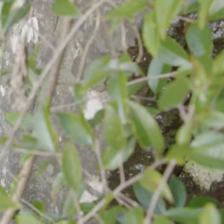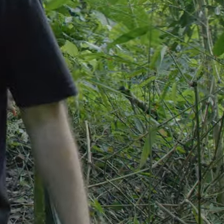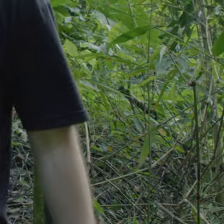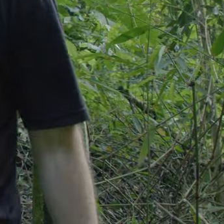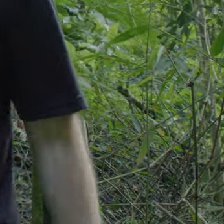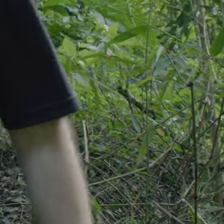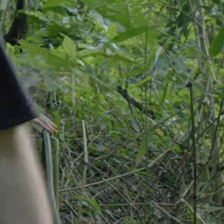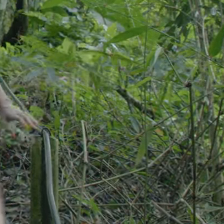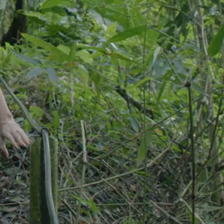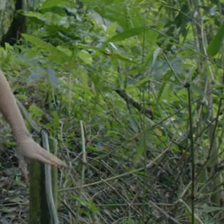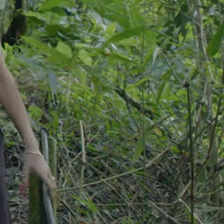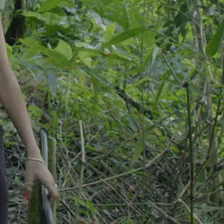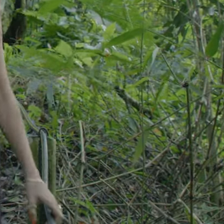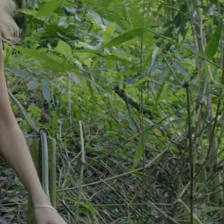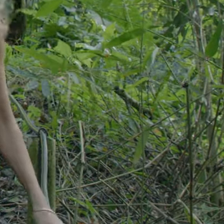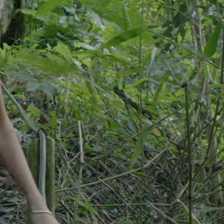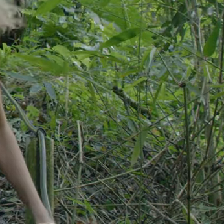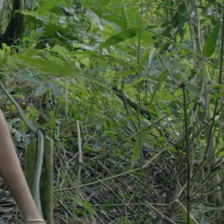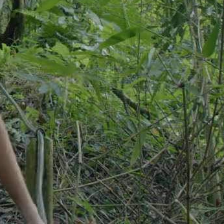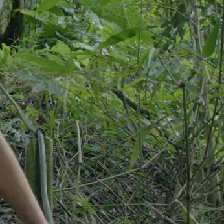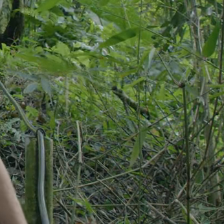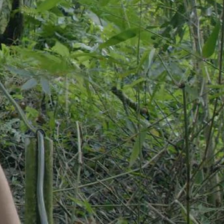A escada termina E eles seguem pela trilha